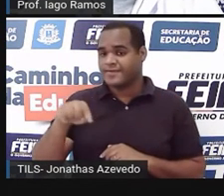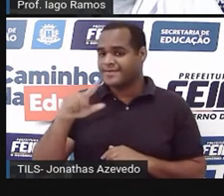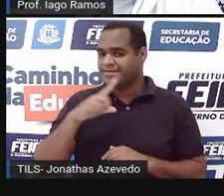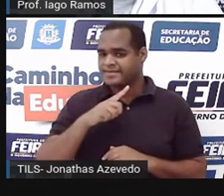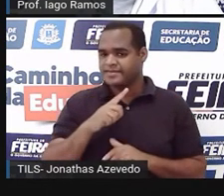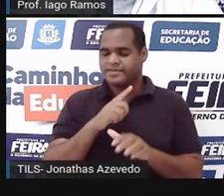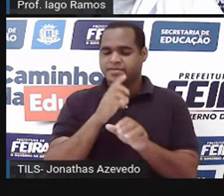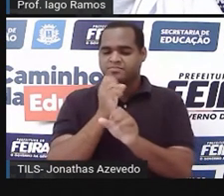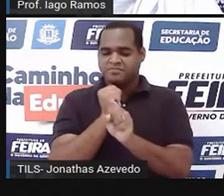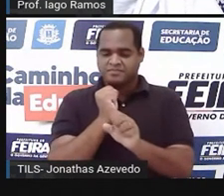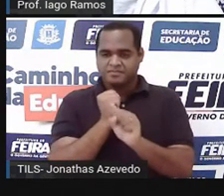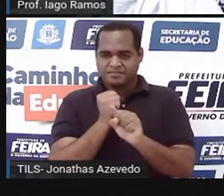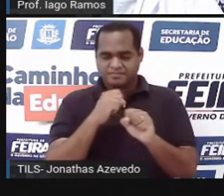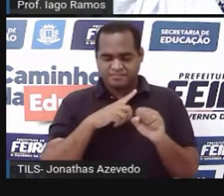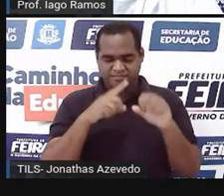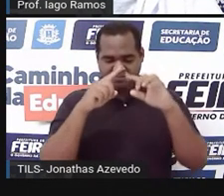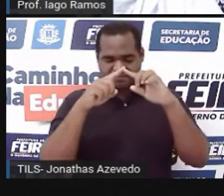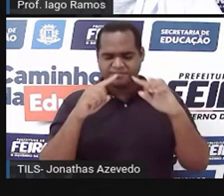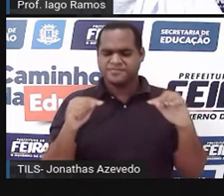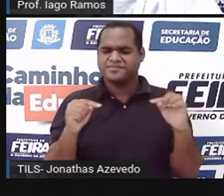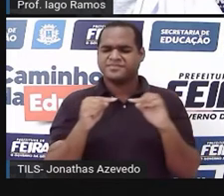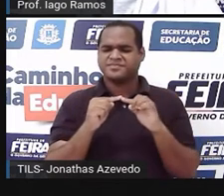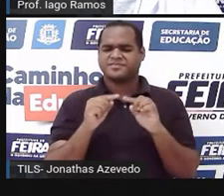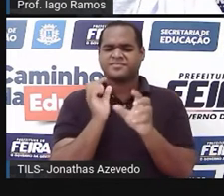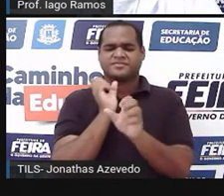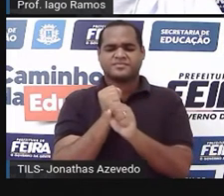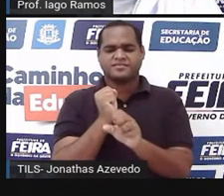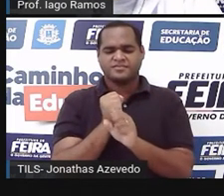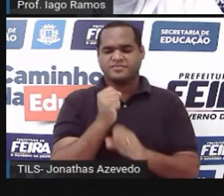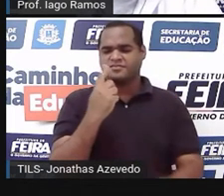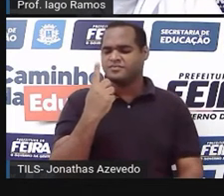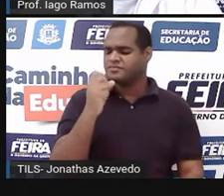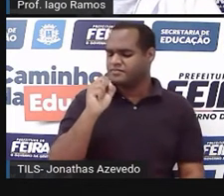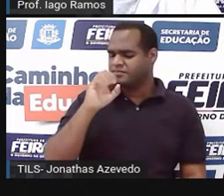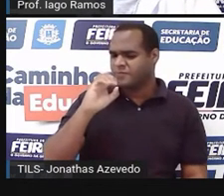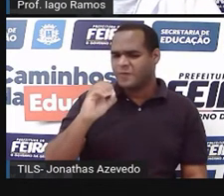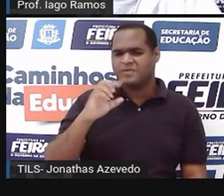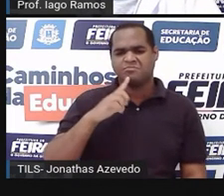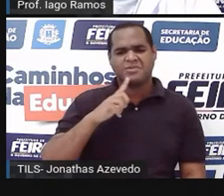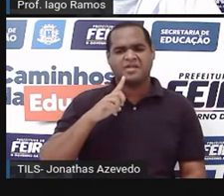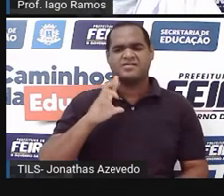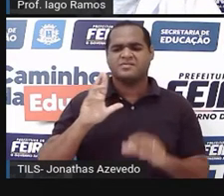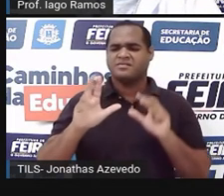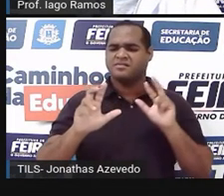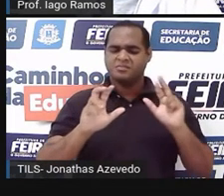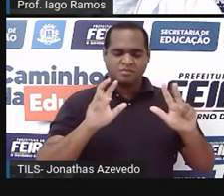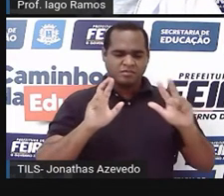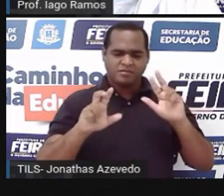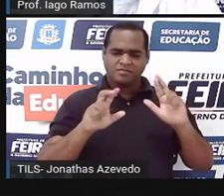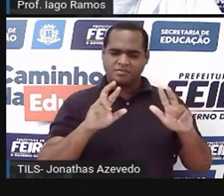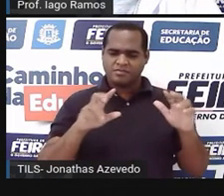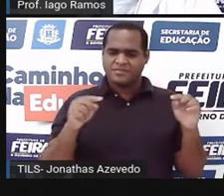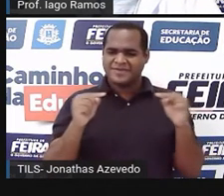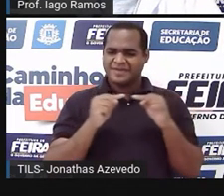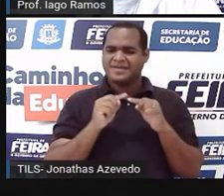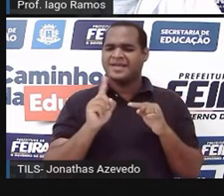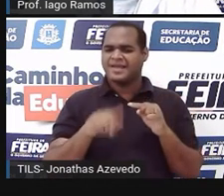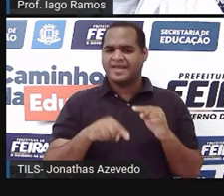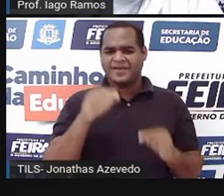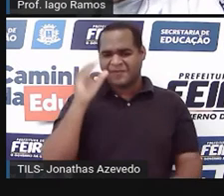ângulos e está dando 180 graus nos dois. Curioso, não acha?